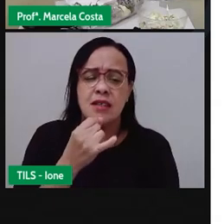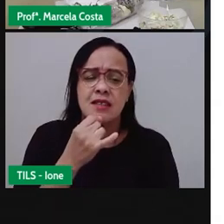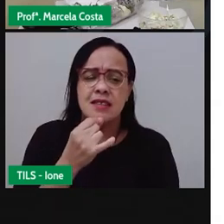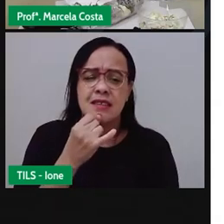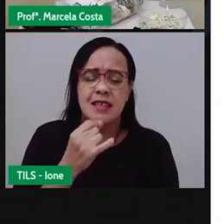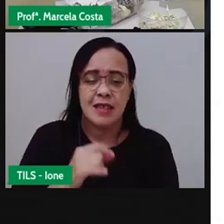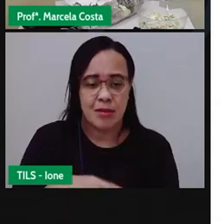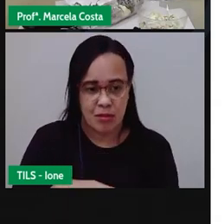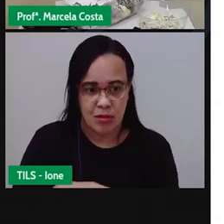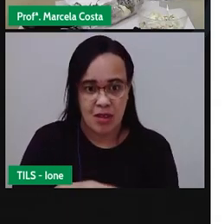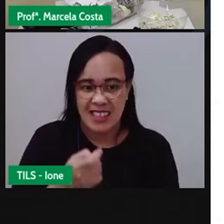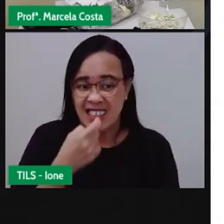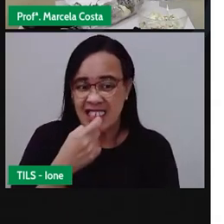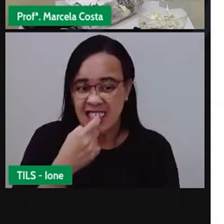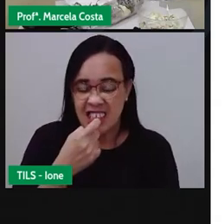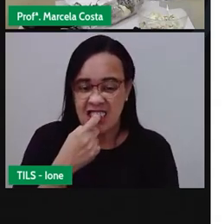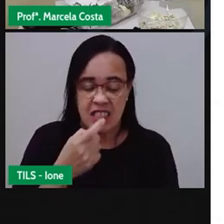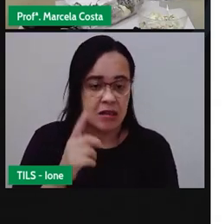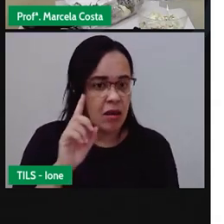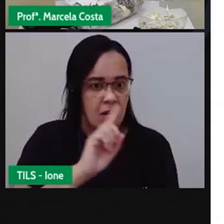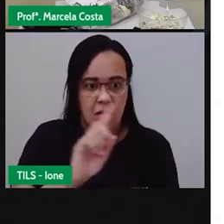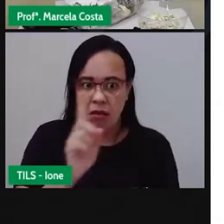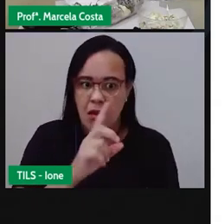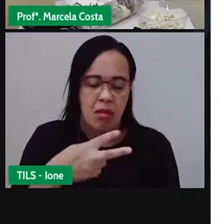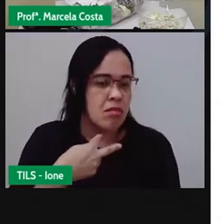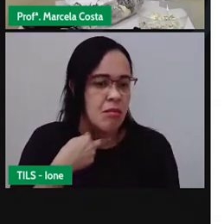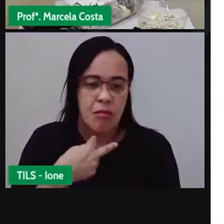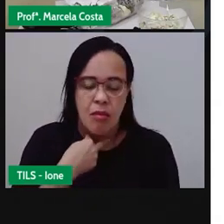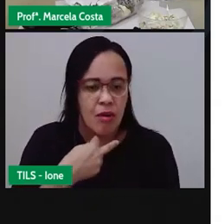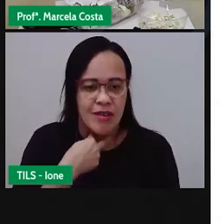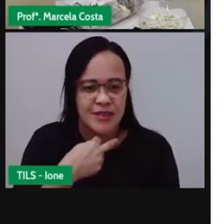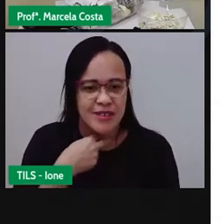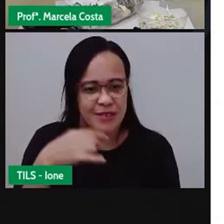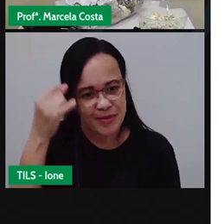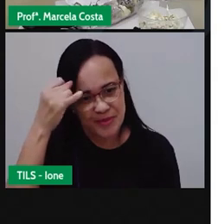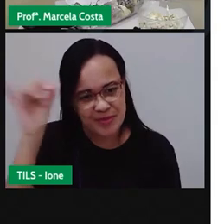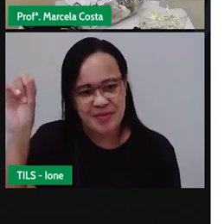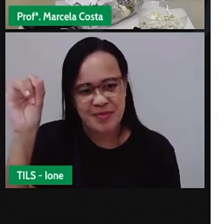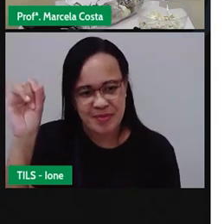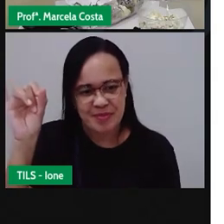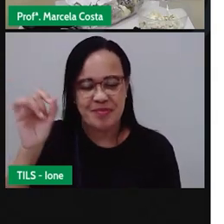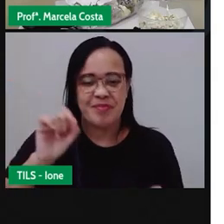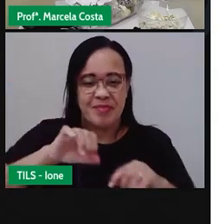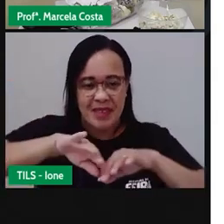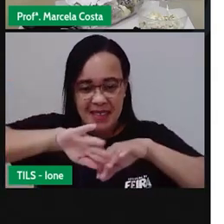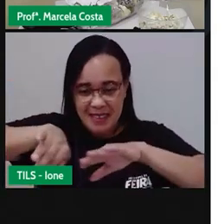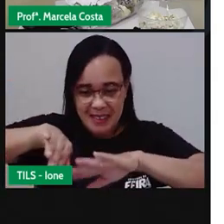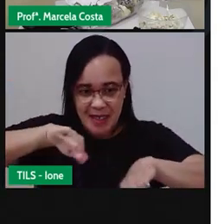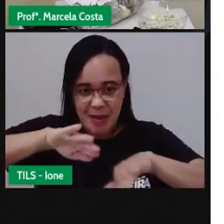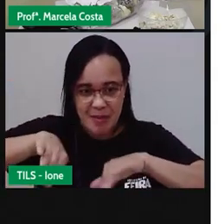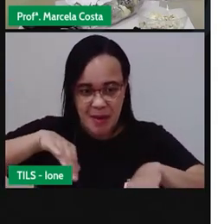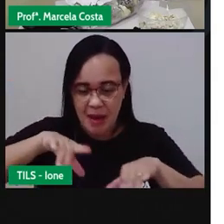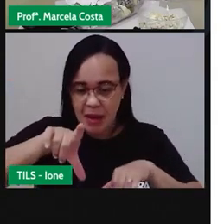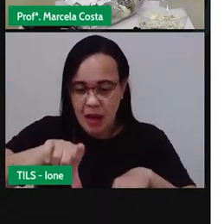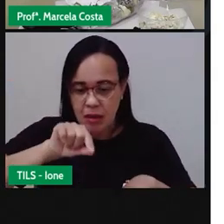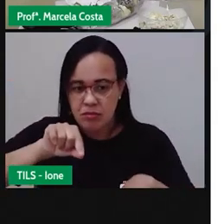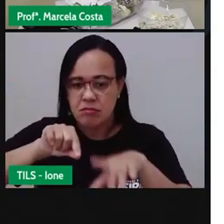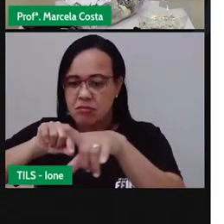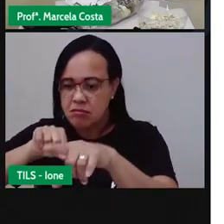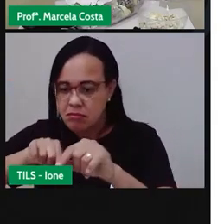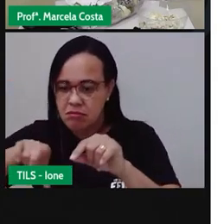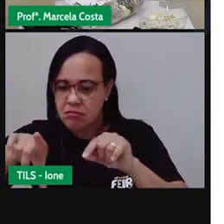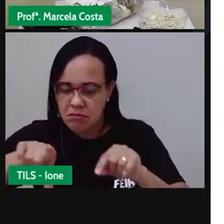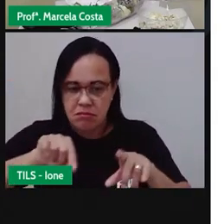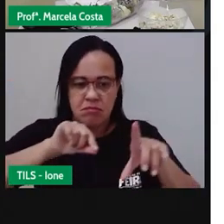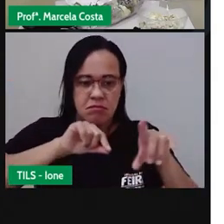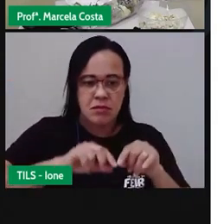ossos não podem ser utilizados na compostagem então você vai separar só o que pode ser utilizado